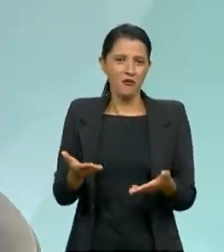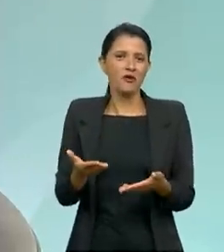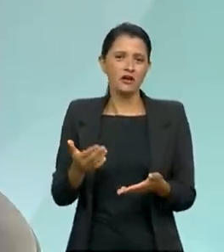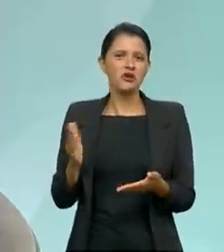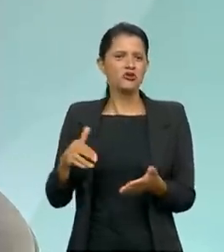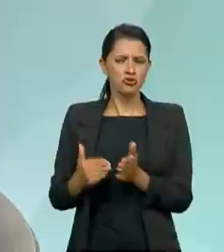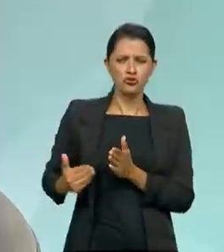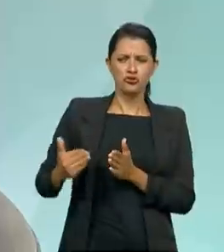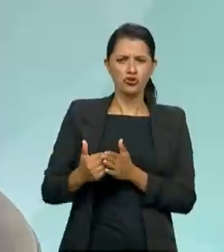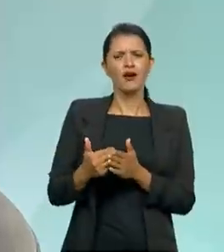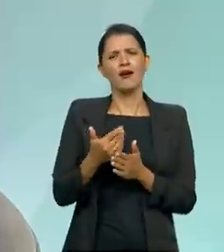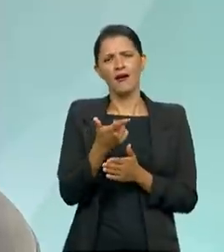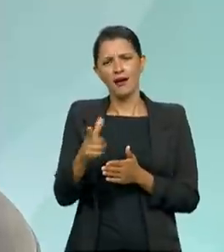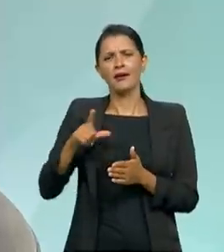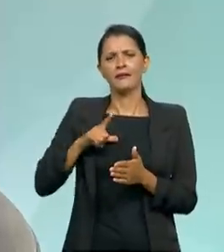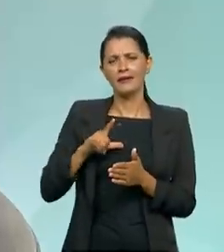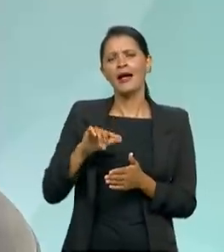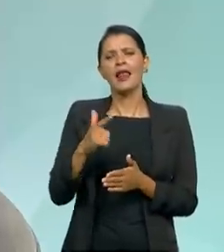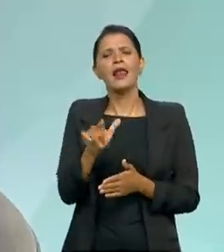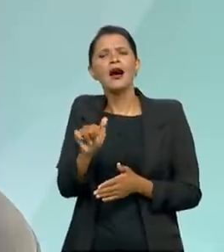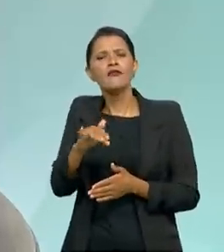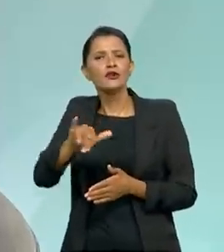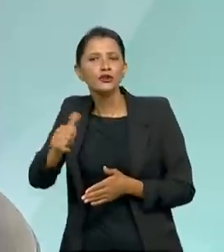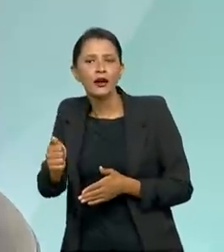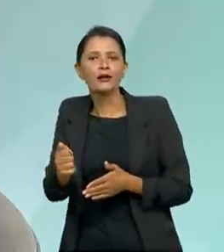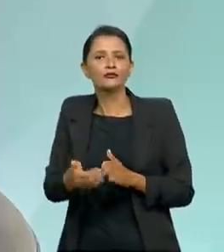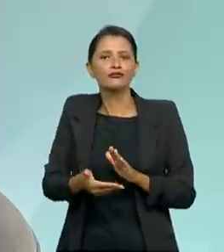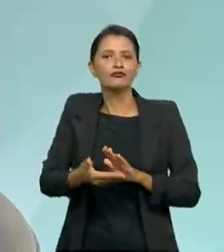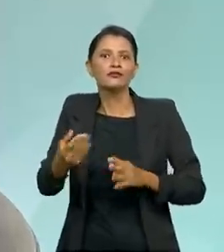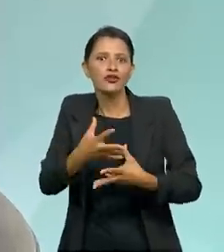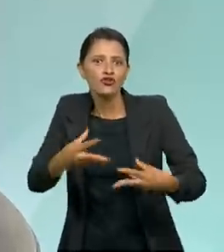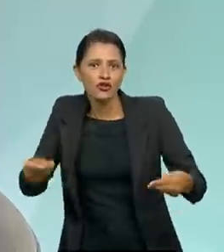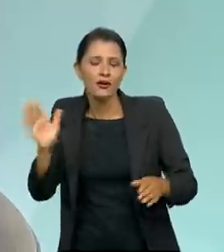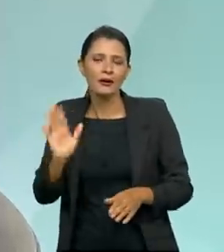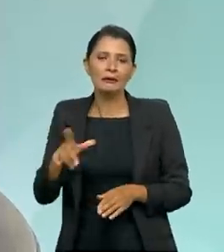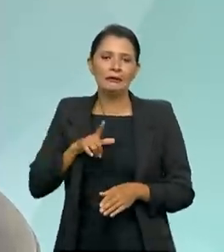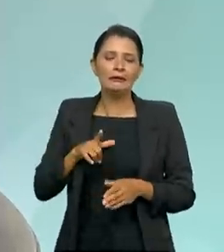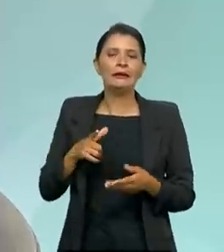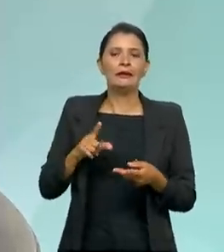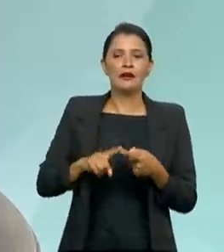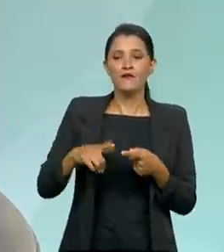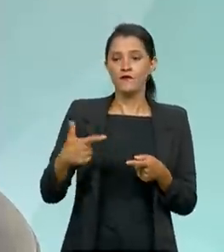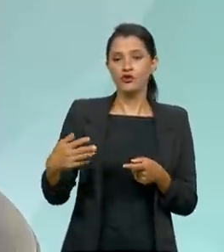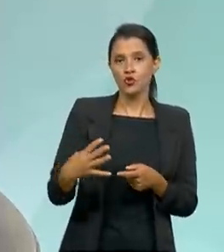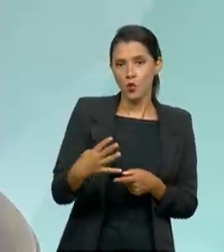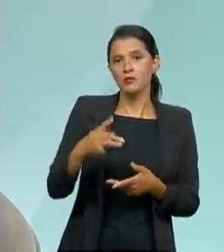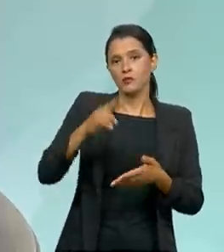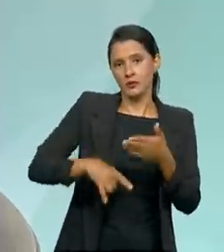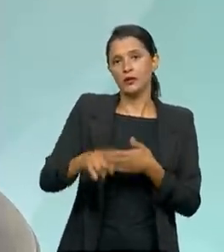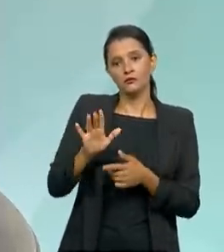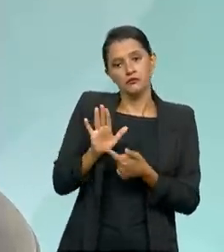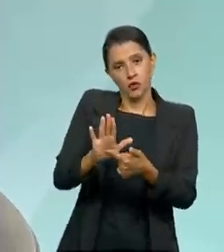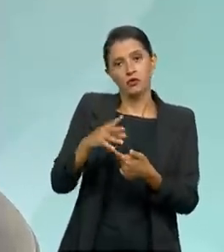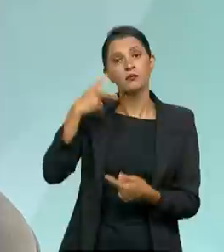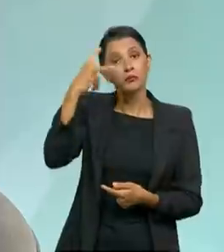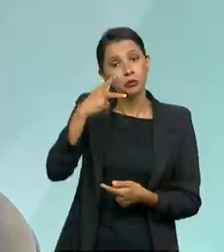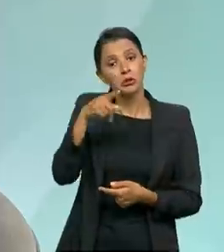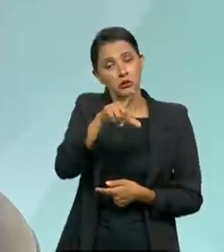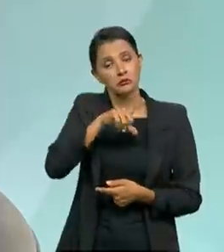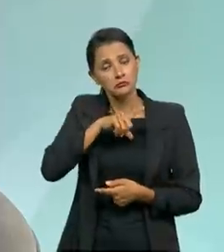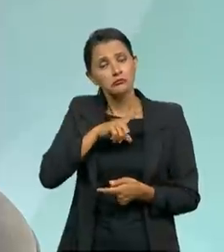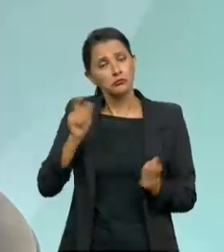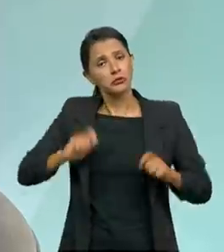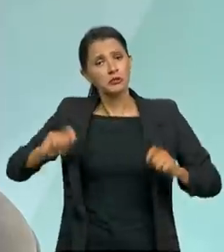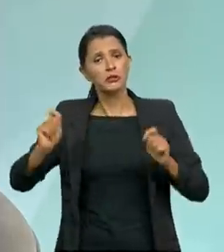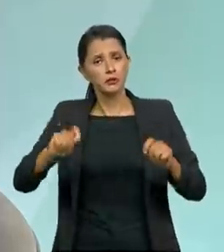passados muitos efeitos da Lava Jato. Isso é muito importante e 24 processos em andamento demonstram que a política tem uma